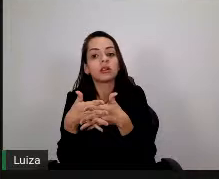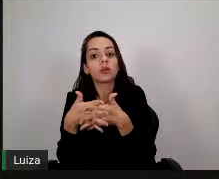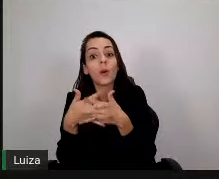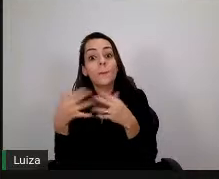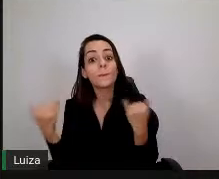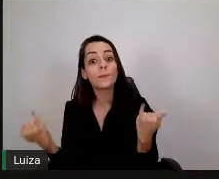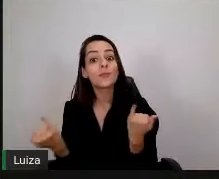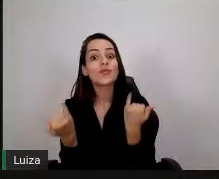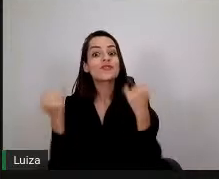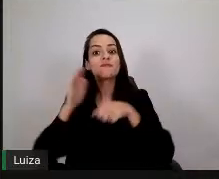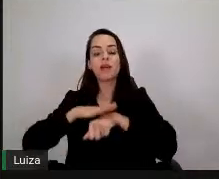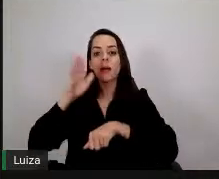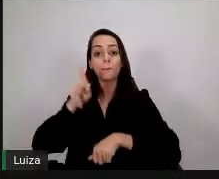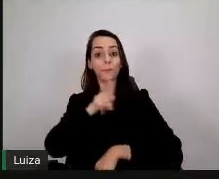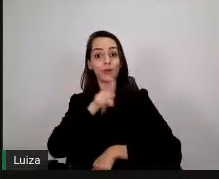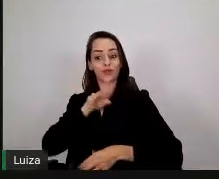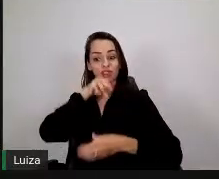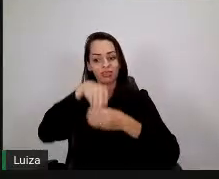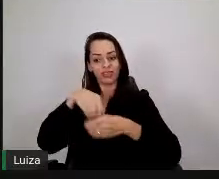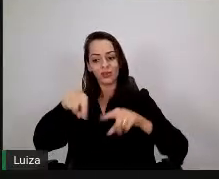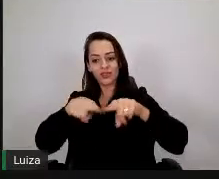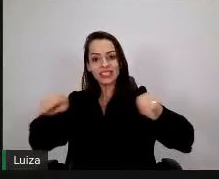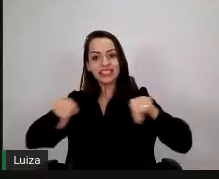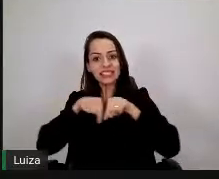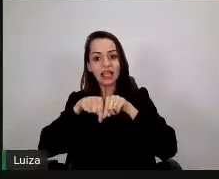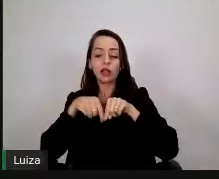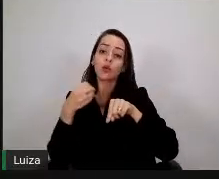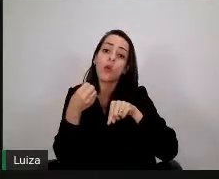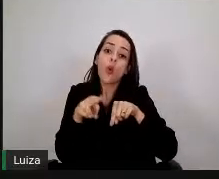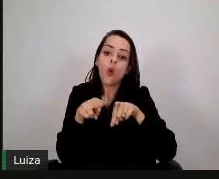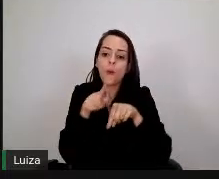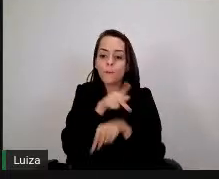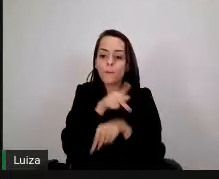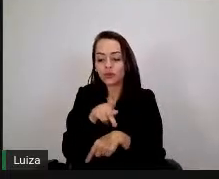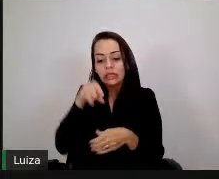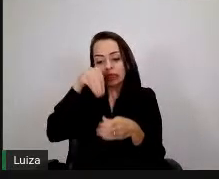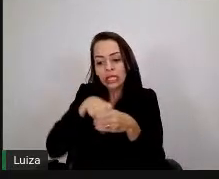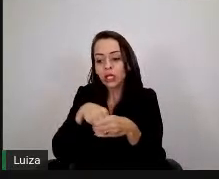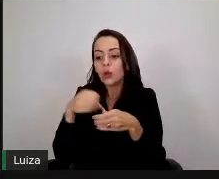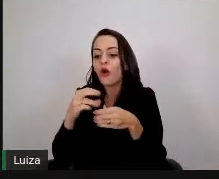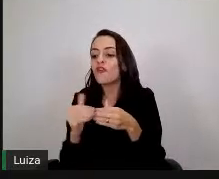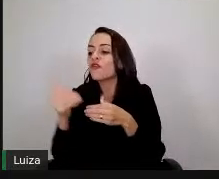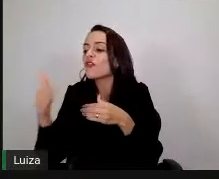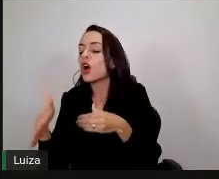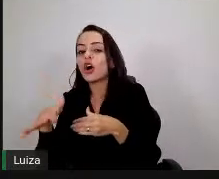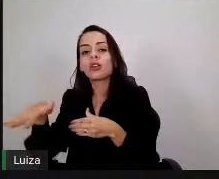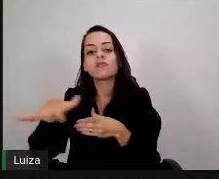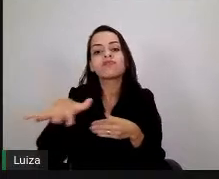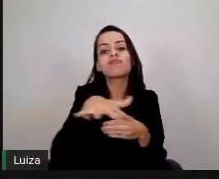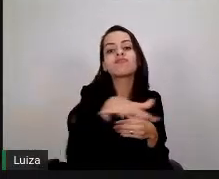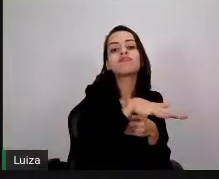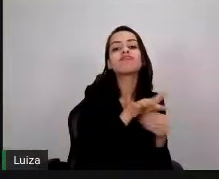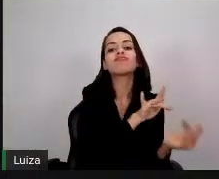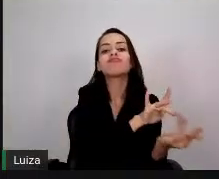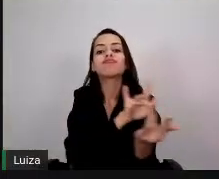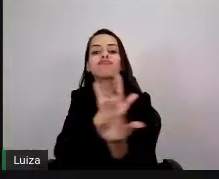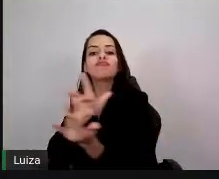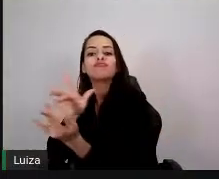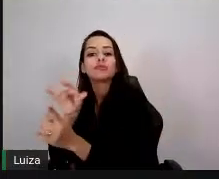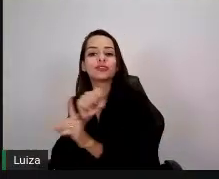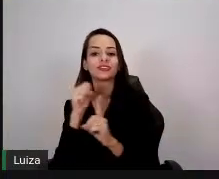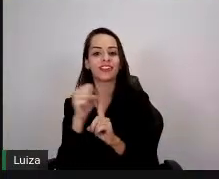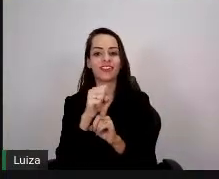papel do professor dentro da sala de aula ou fora da sala de aula, né, dentro do aquário ou fora do aquário. É